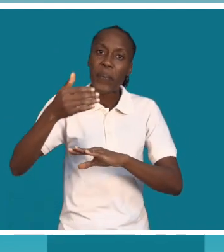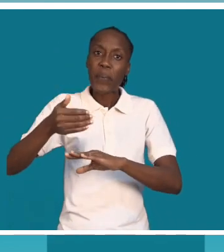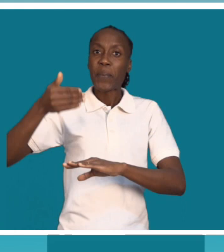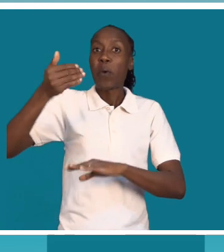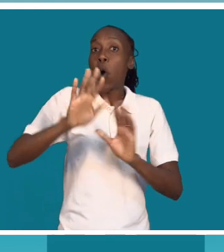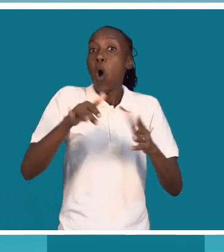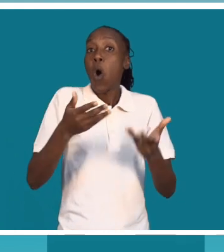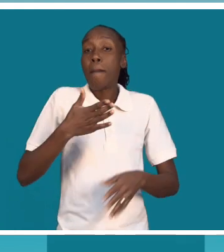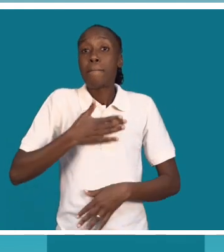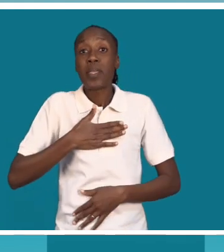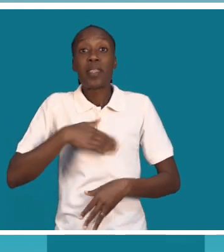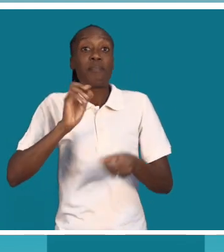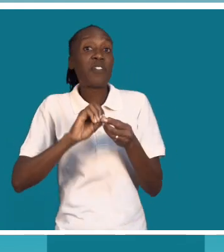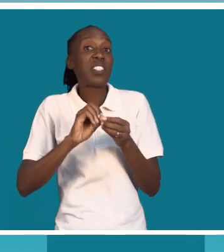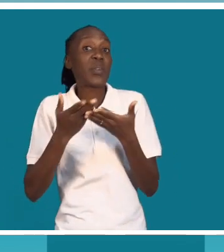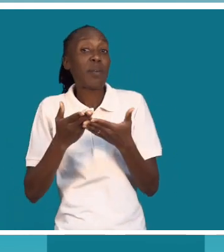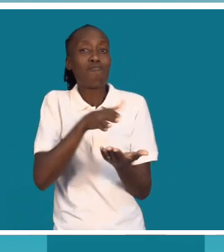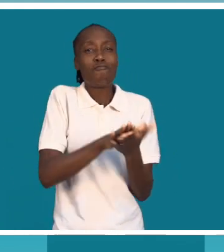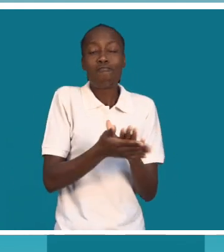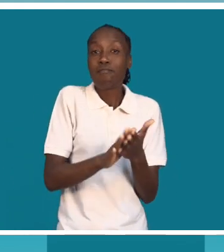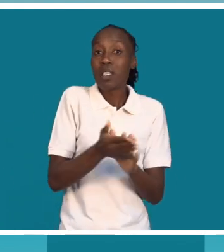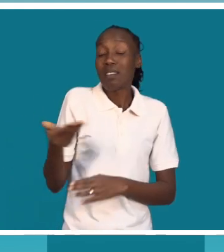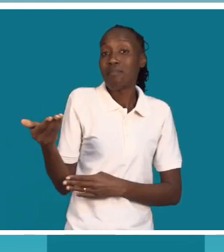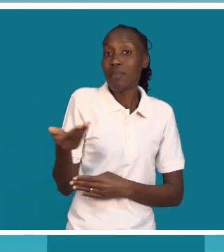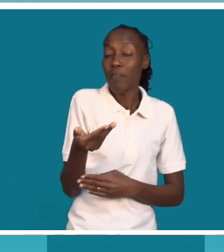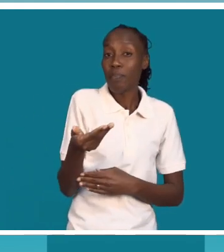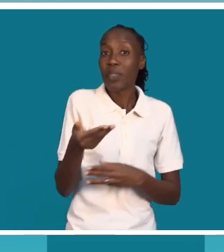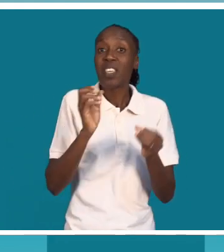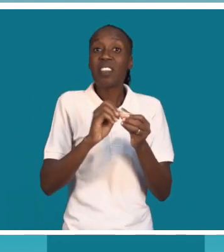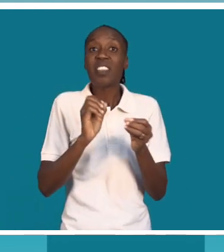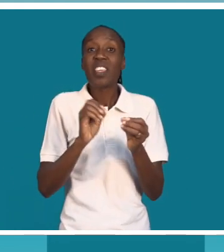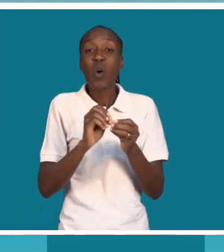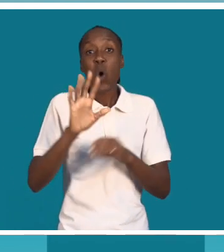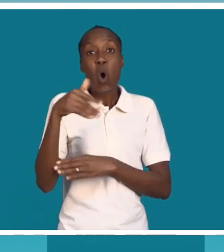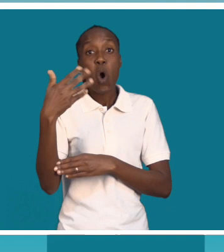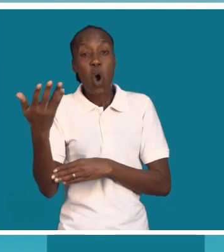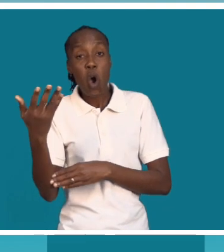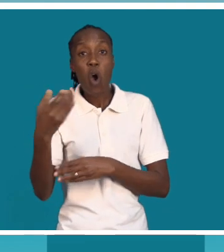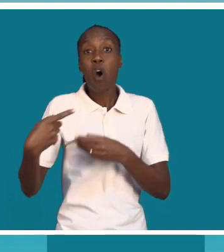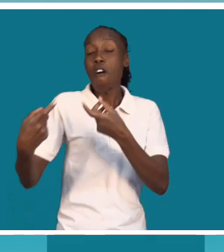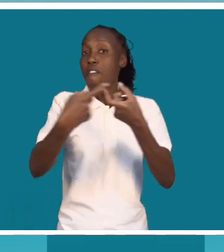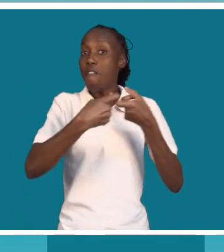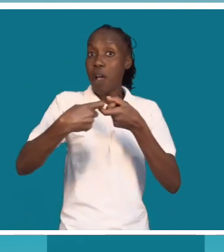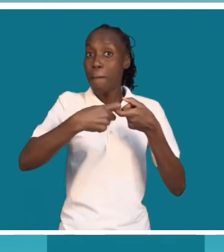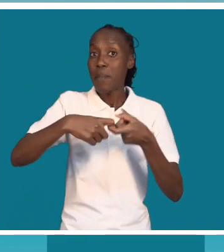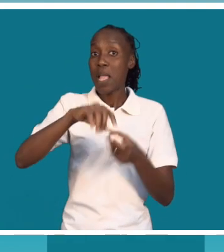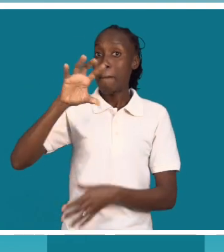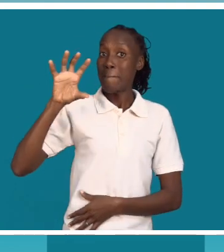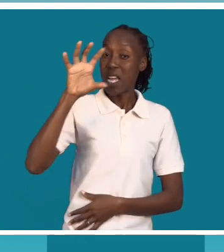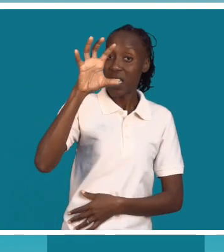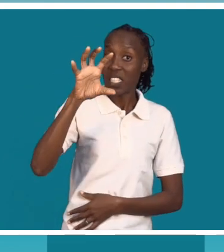chamar, ou tratar de que possam mover meus familiares de Paraguai.